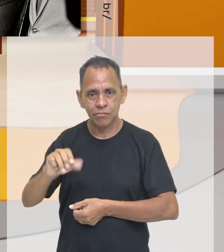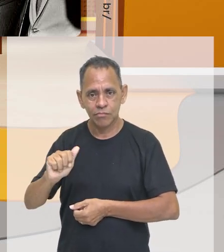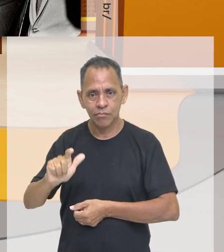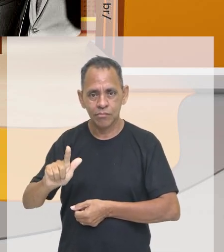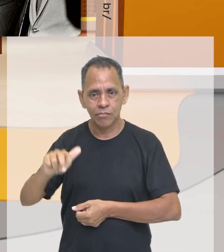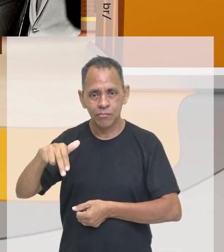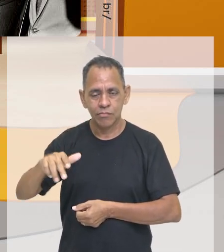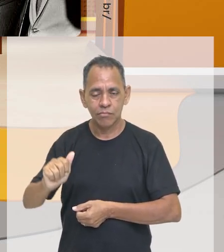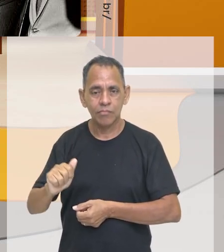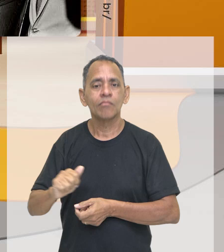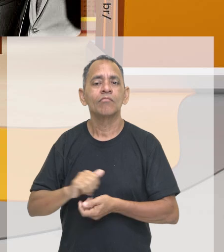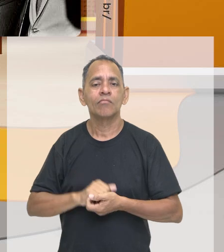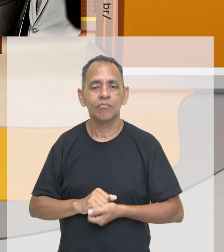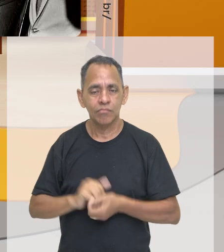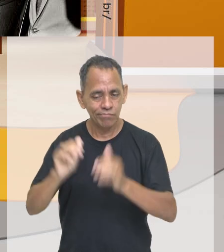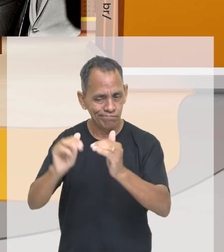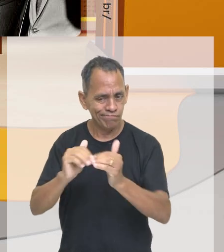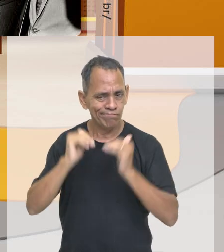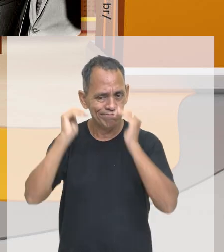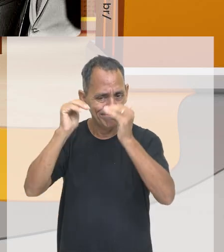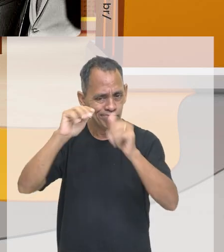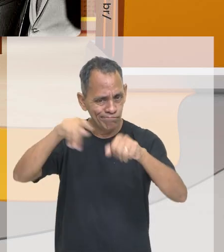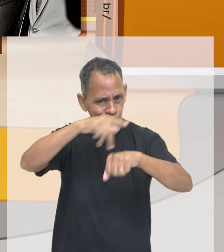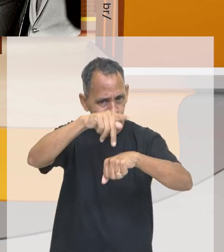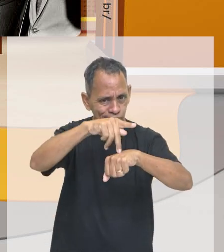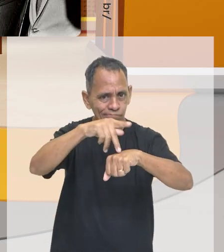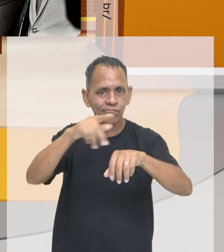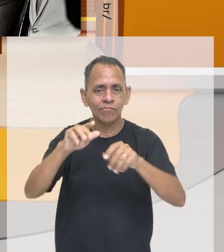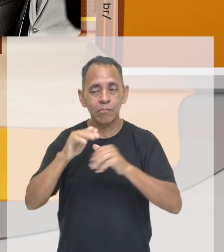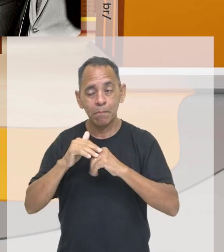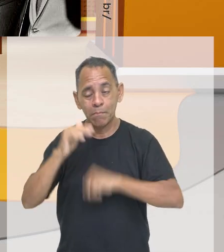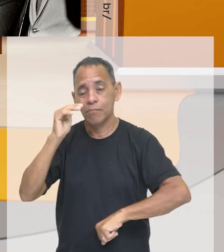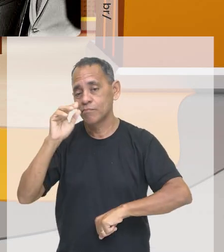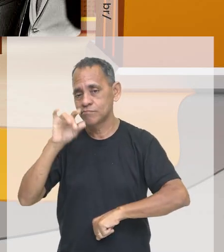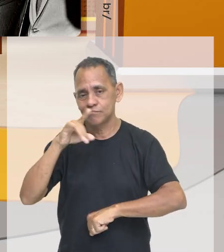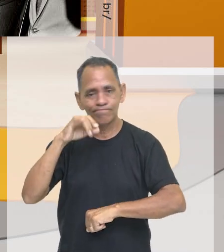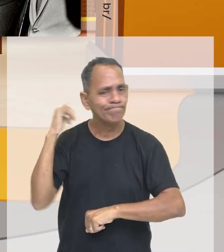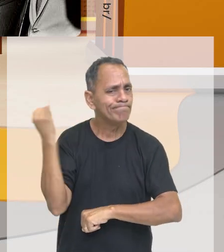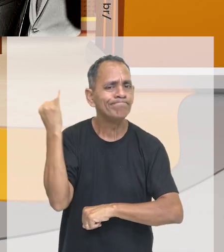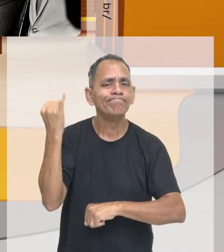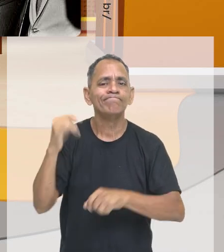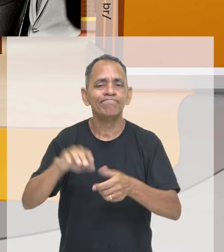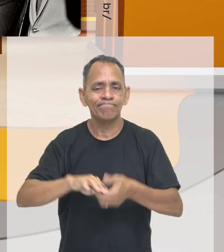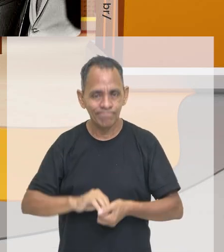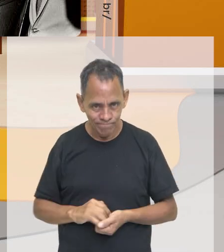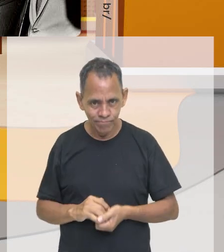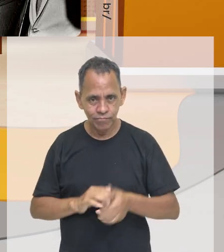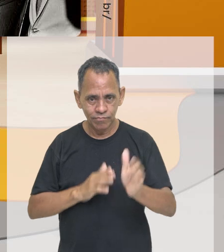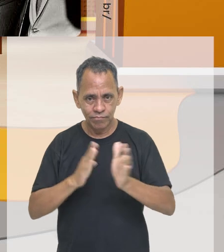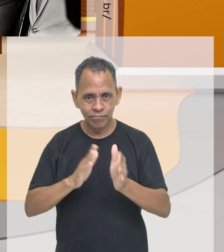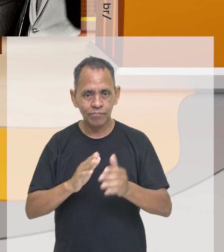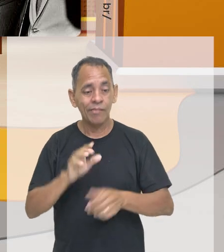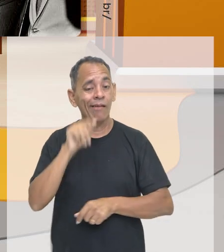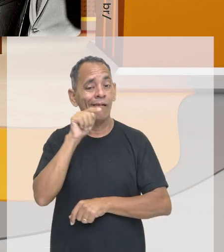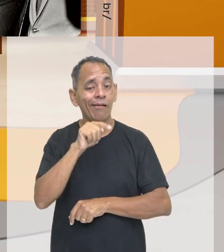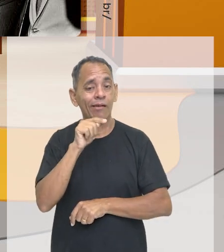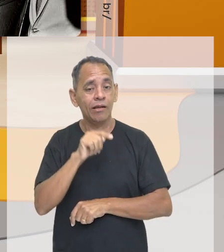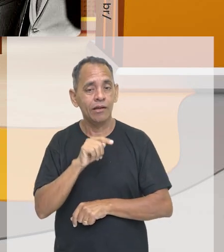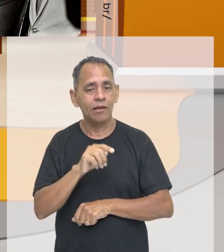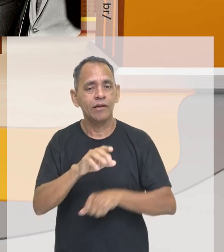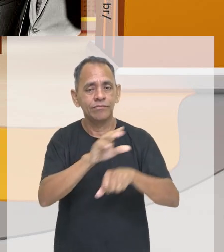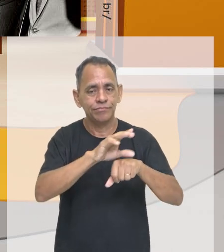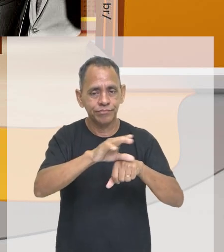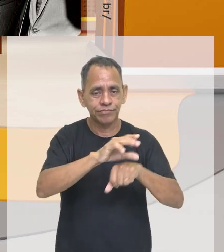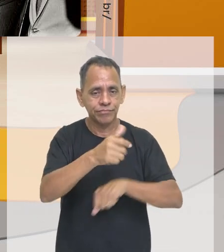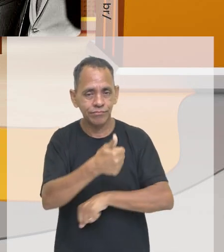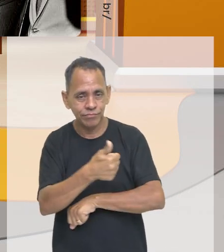Constituição, a de 88, inclusive, está vigorando até os nossos dias, ela é um marco na democracia. A gente vai ver